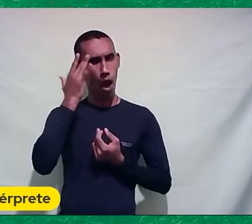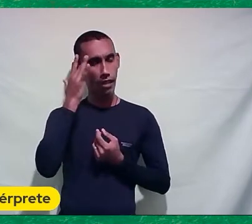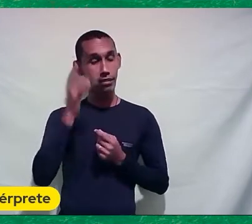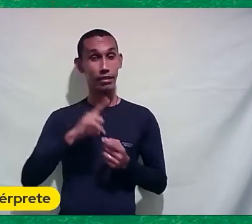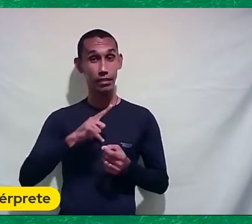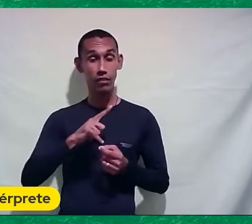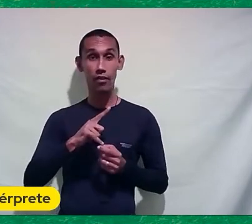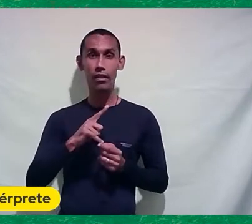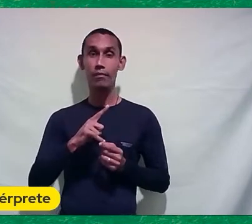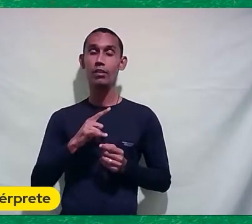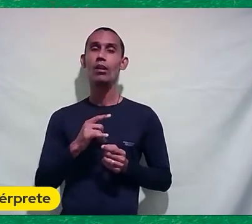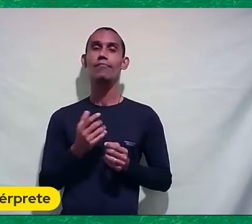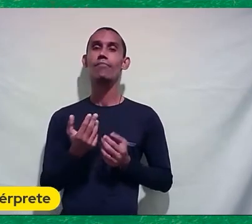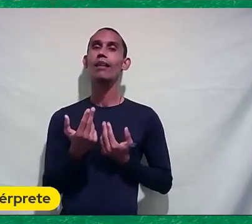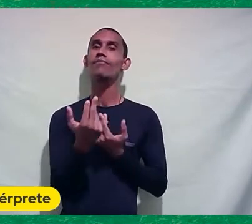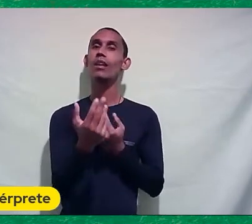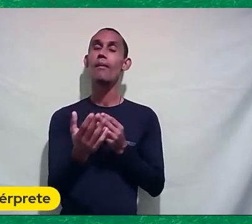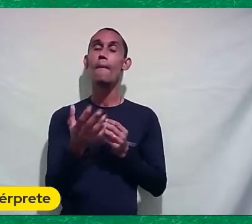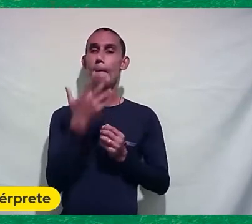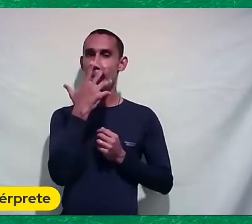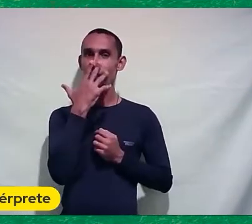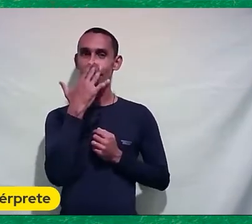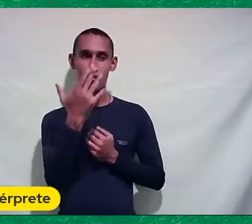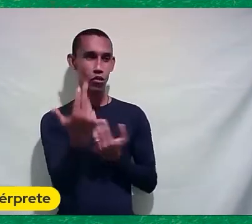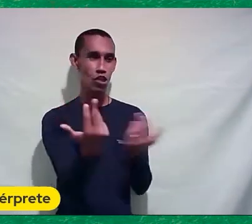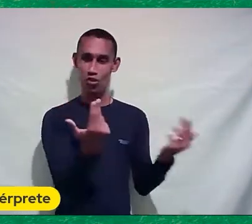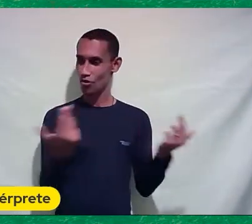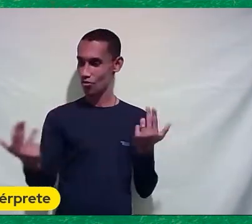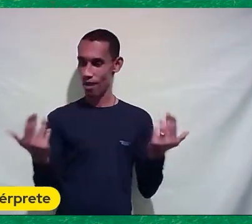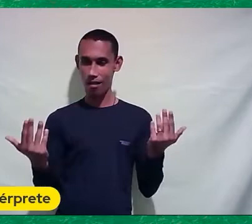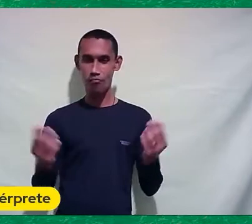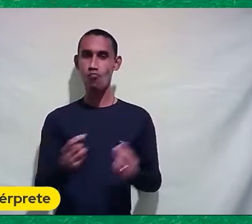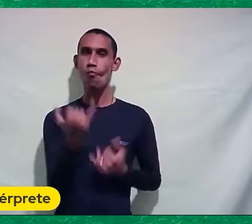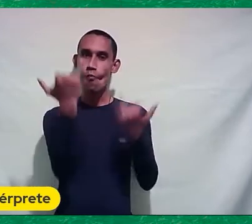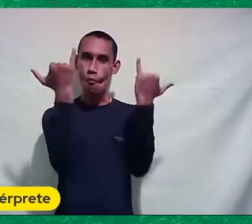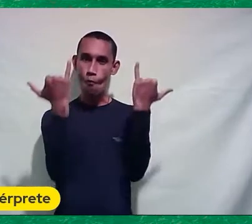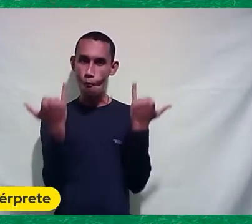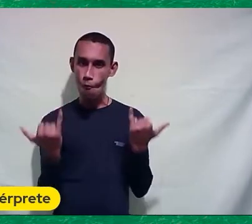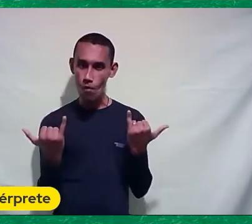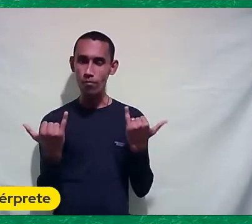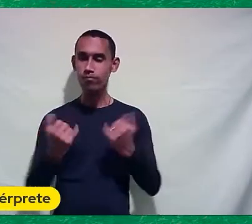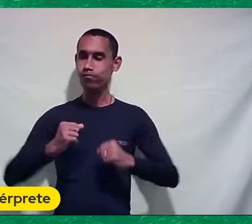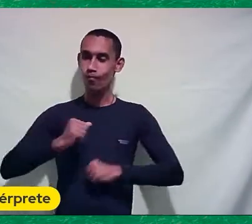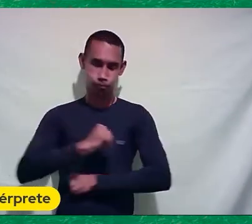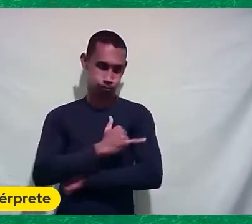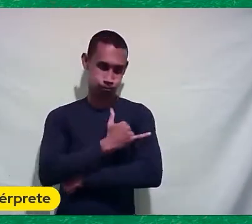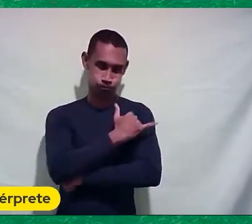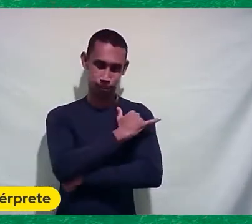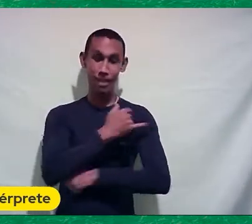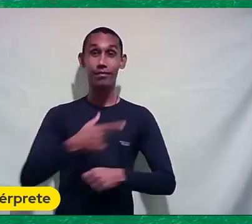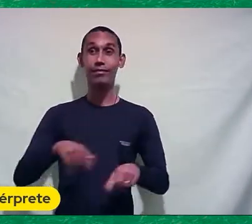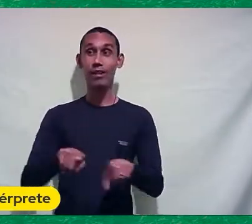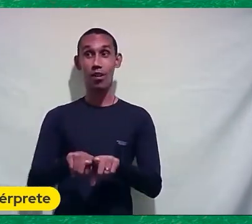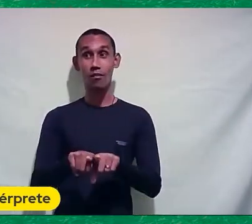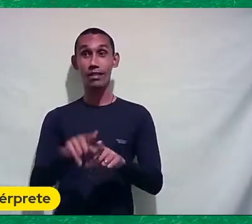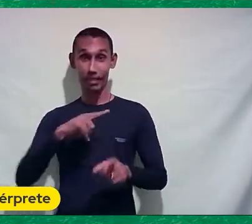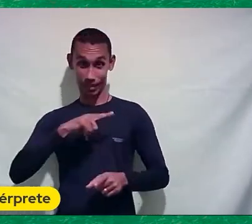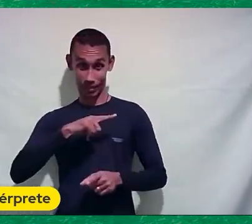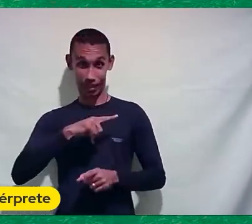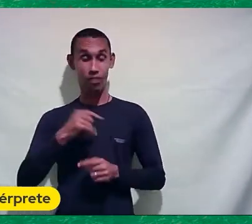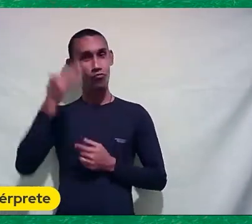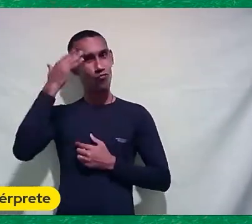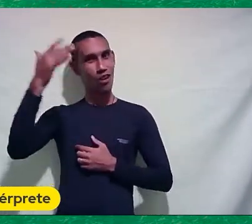eram fisicamente Até um pouco parecidos Magrinhos, pequenos Barbudinhos Verdade Sonhadores